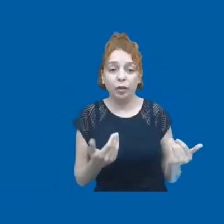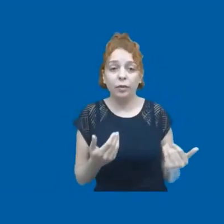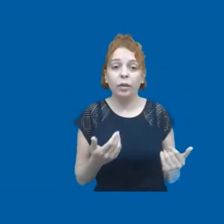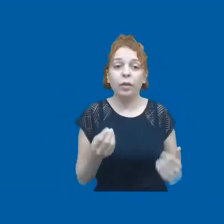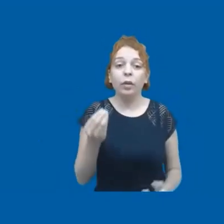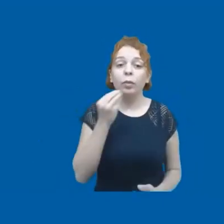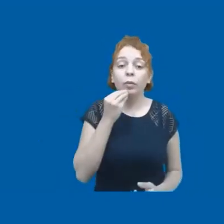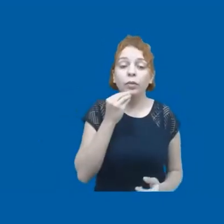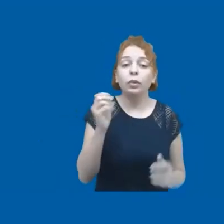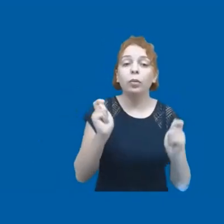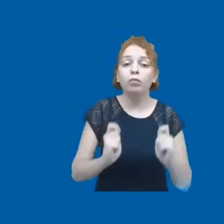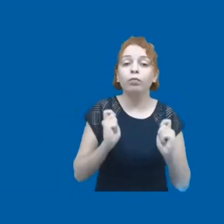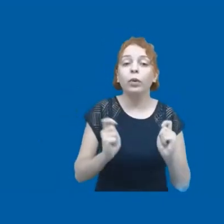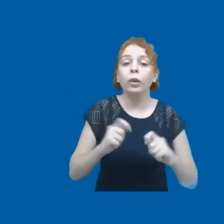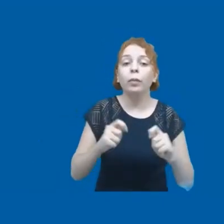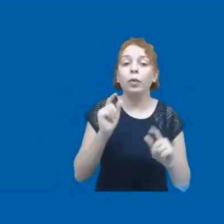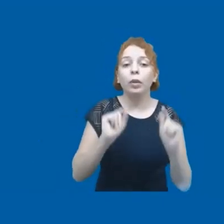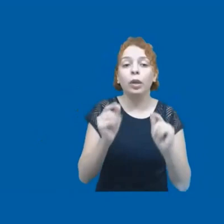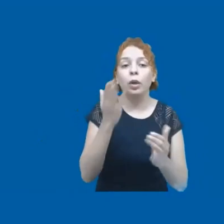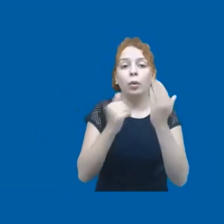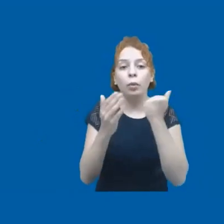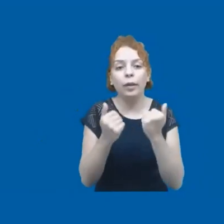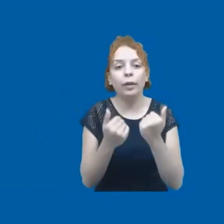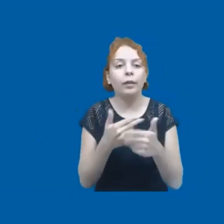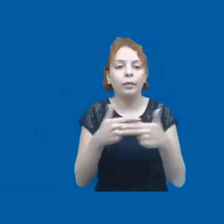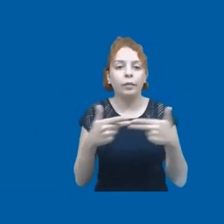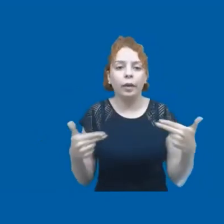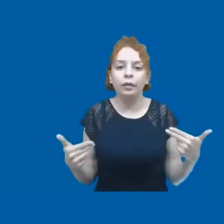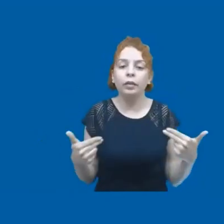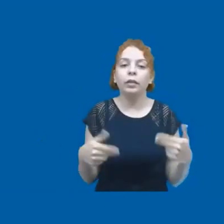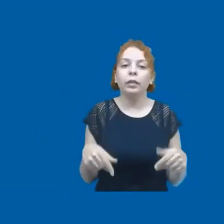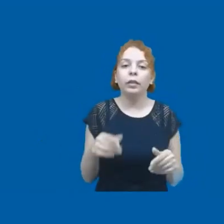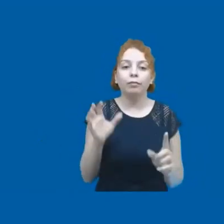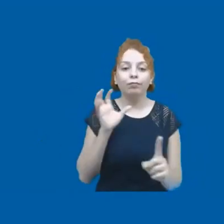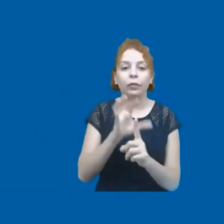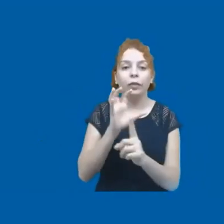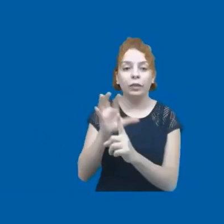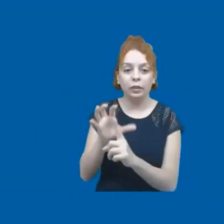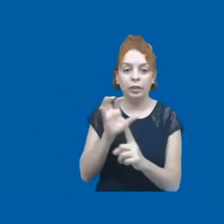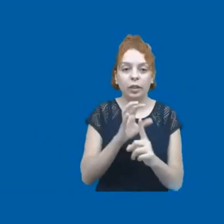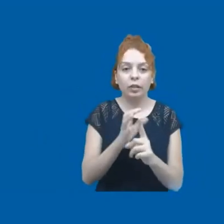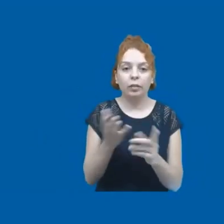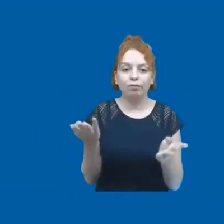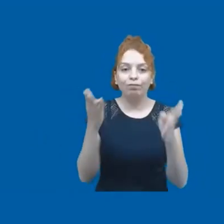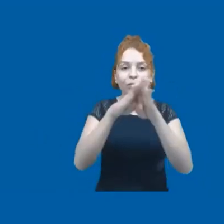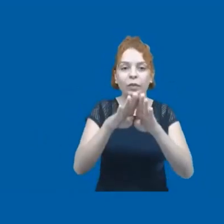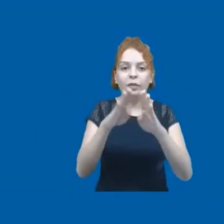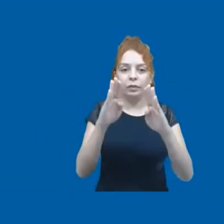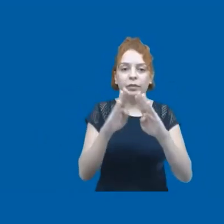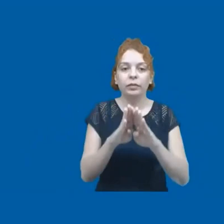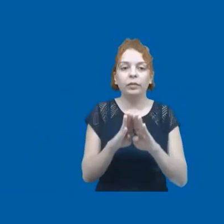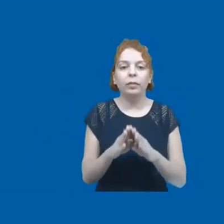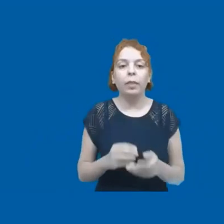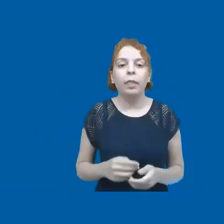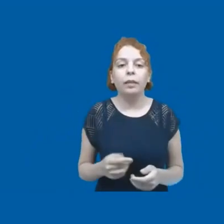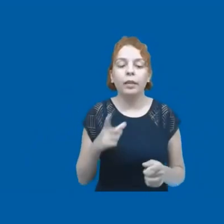oportunidade de fazer uma refeição decente, ter um café da manhã, um lanche, almoço, e foram muito impactados pelo seu fechamento. Então, essa